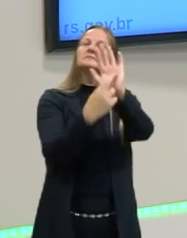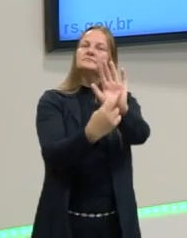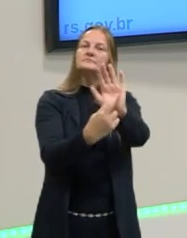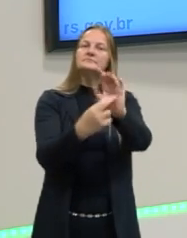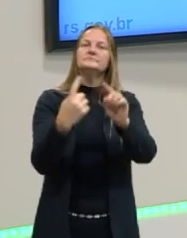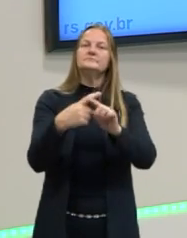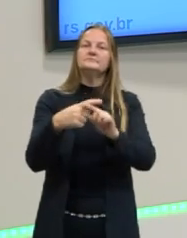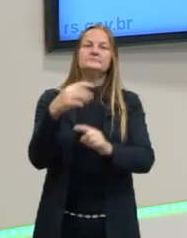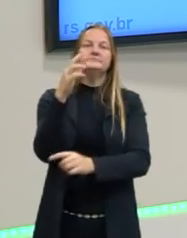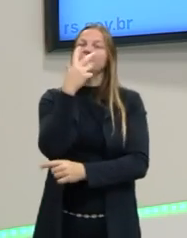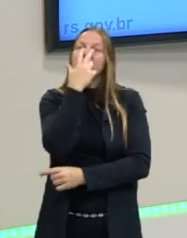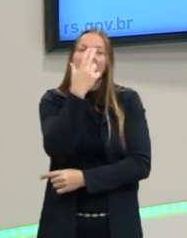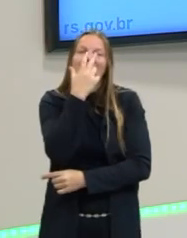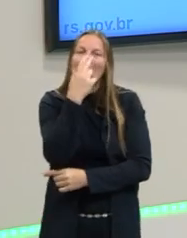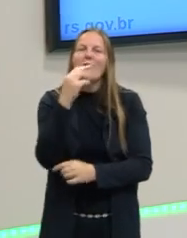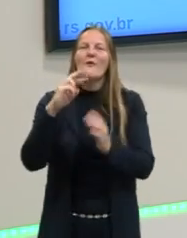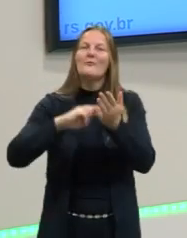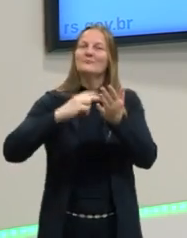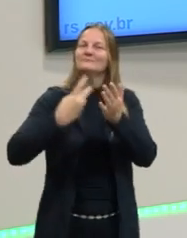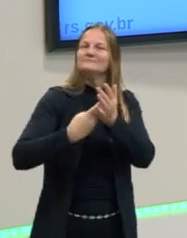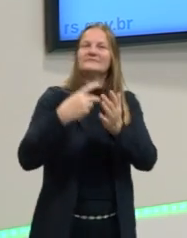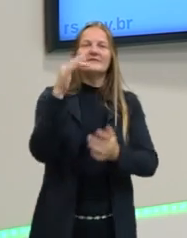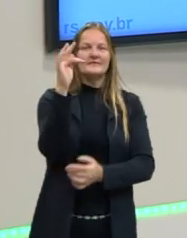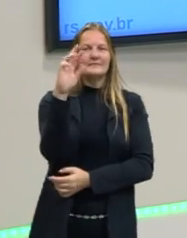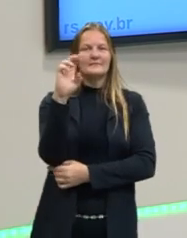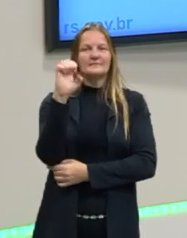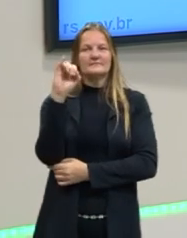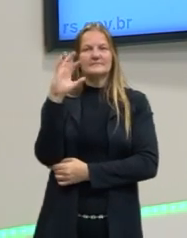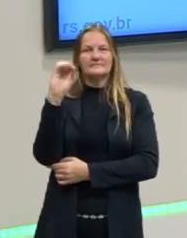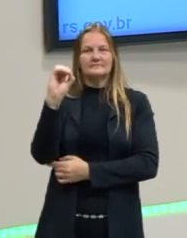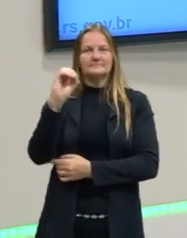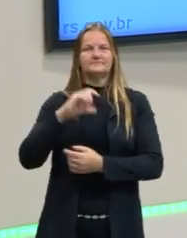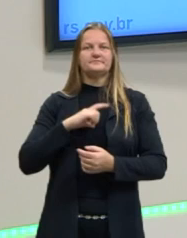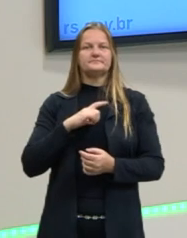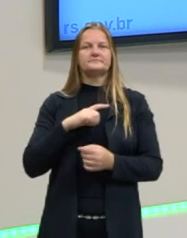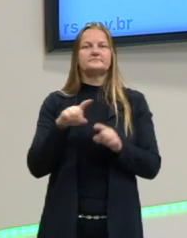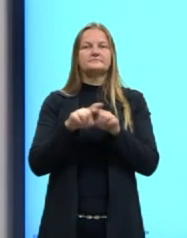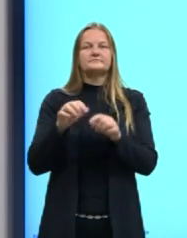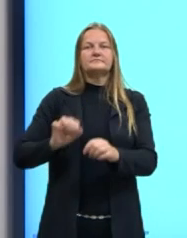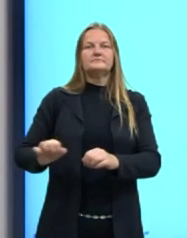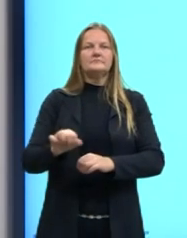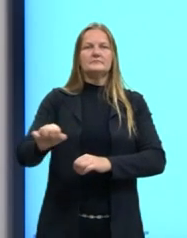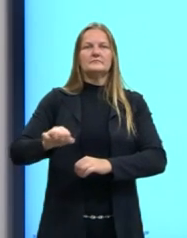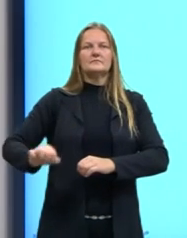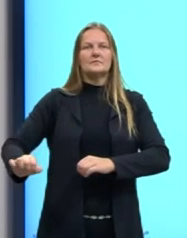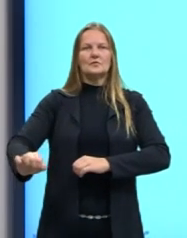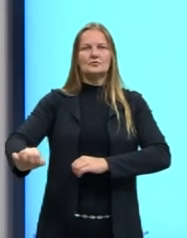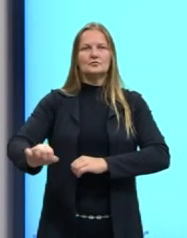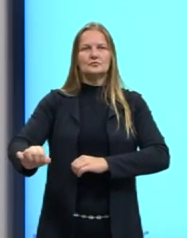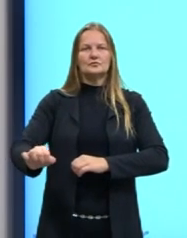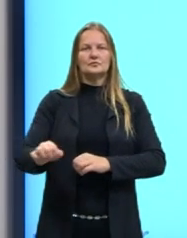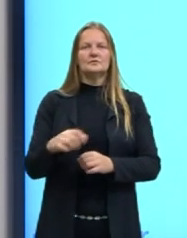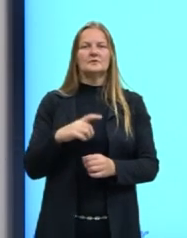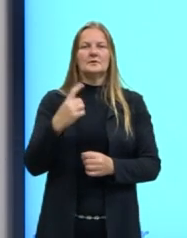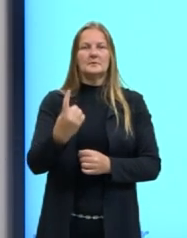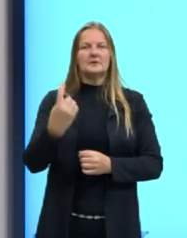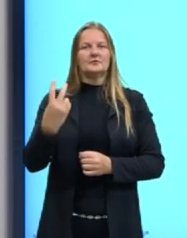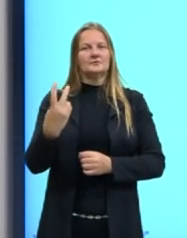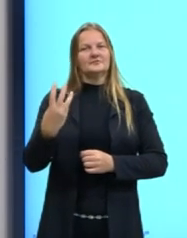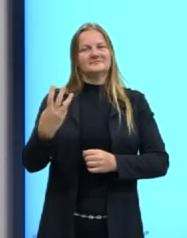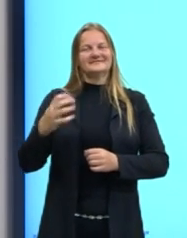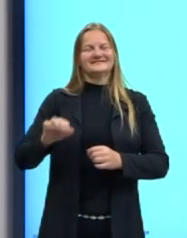quê? O freio, justamente o freio. O câmbio, que eu falei para vocês que têm as marchas, quem